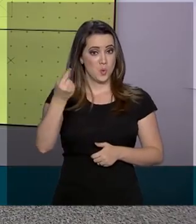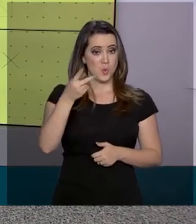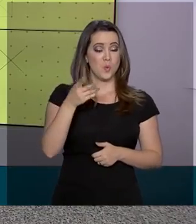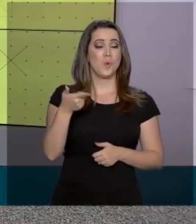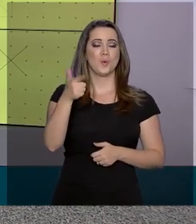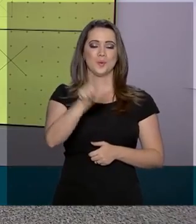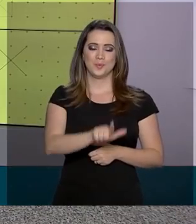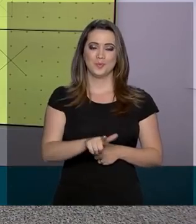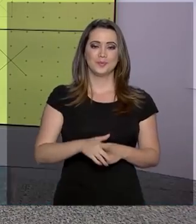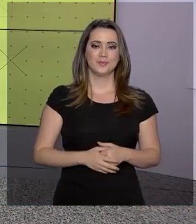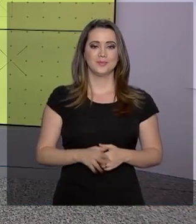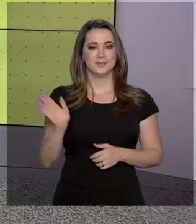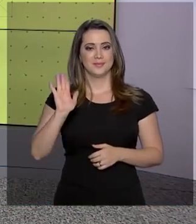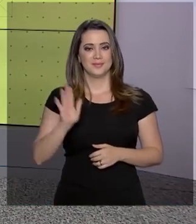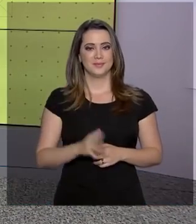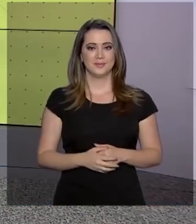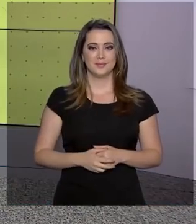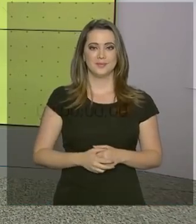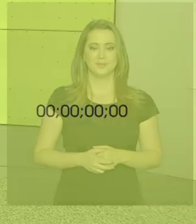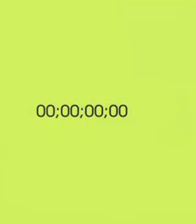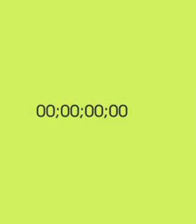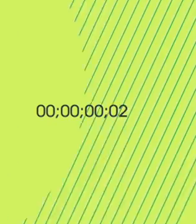vemos na próxima edição. Até lá.